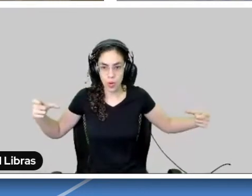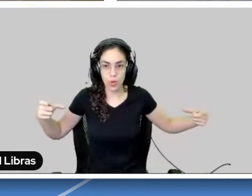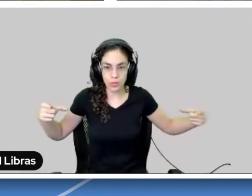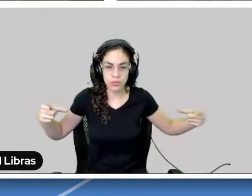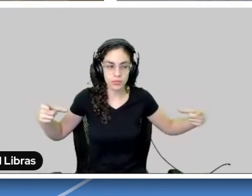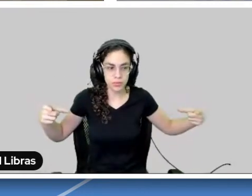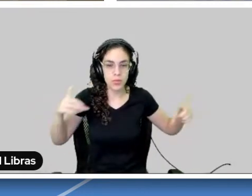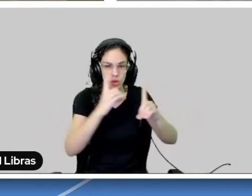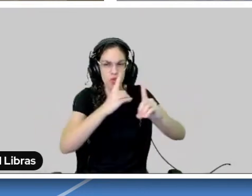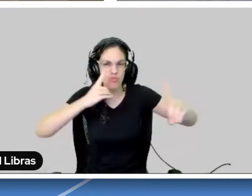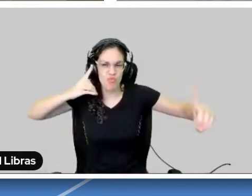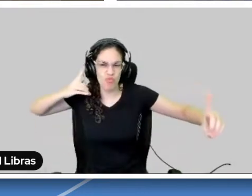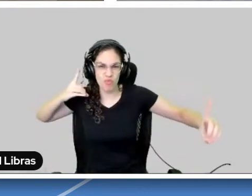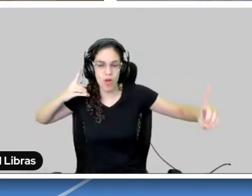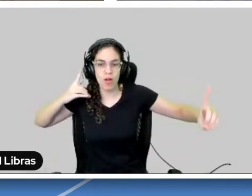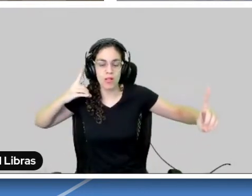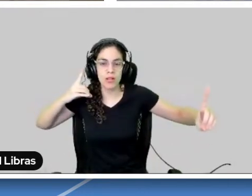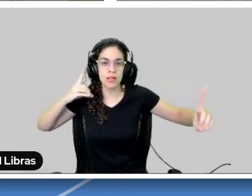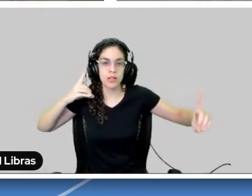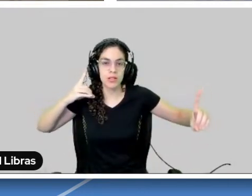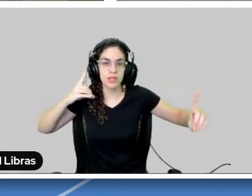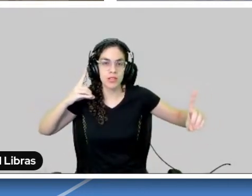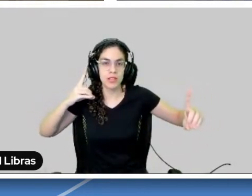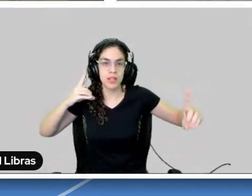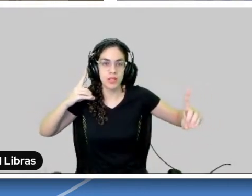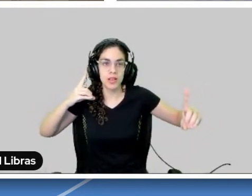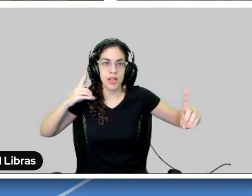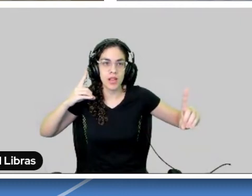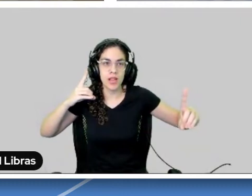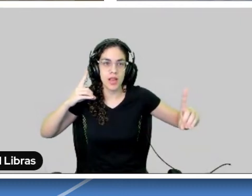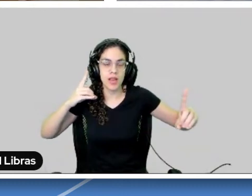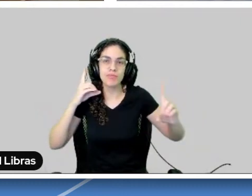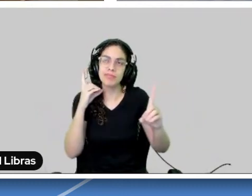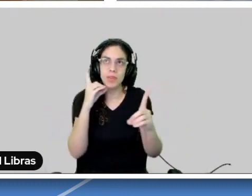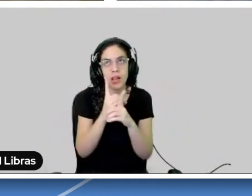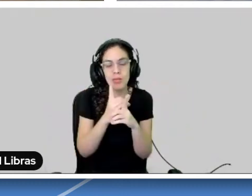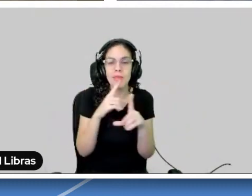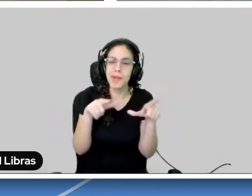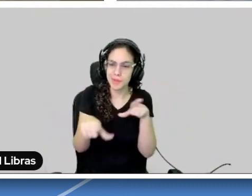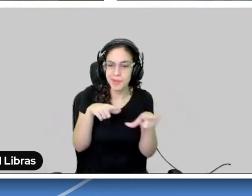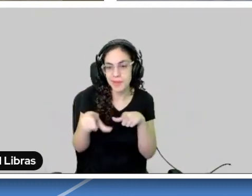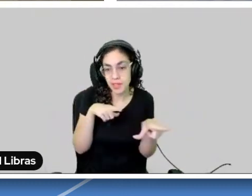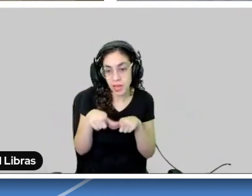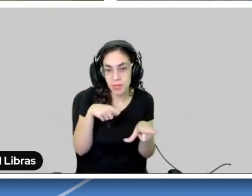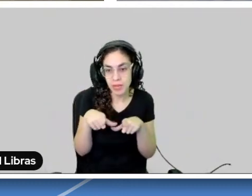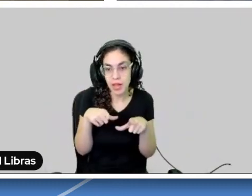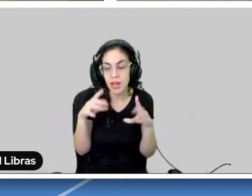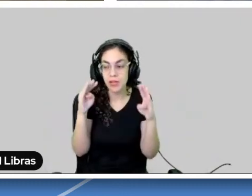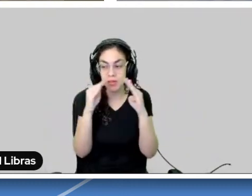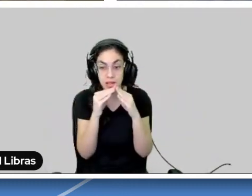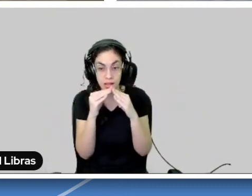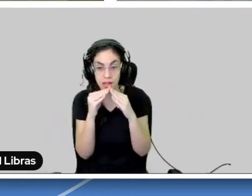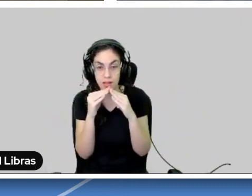estão num ponto estratégico entre o percurso do aluno, do trabalho dele, até a casa